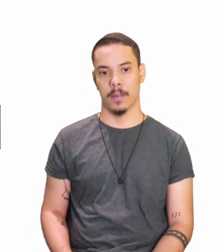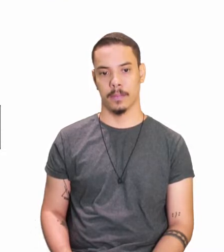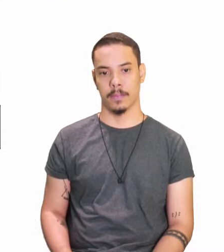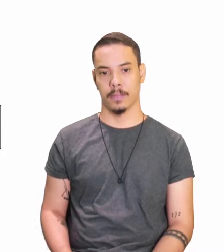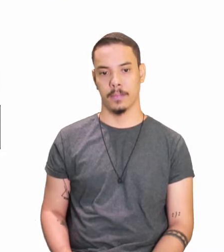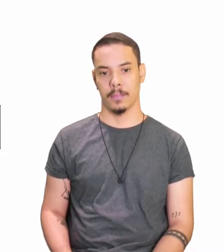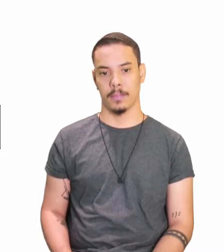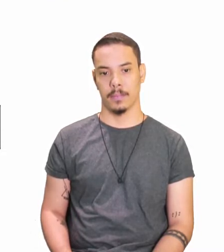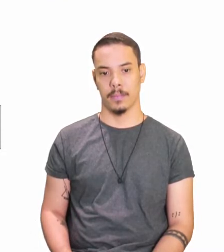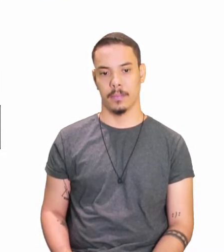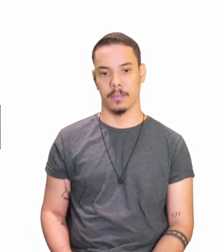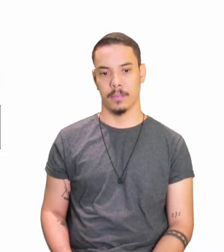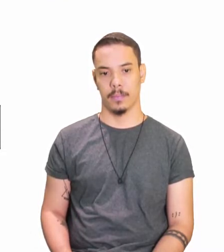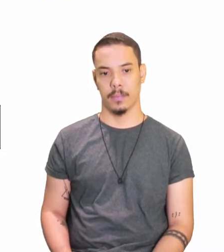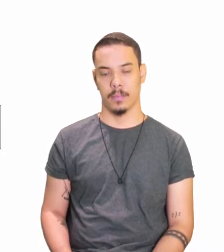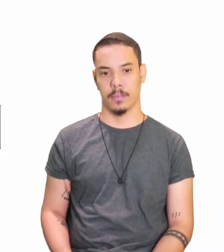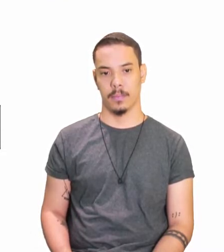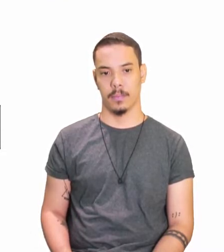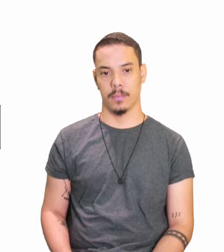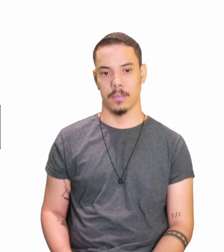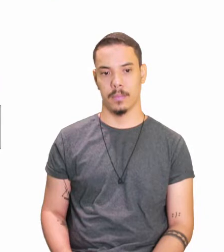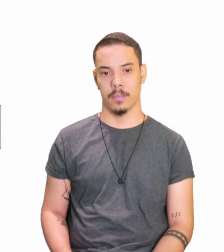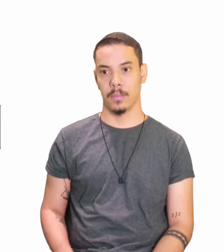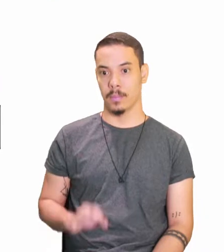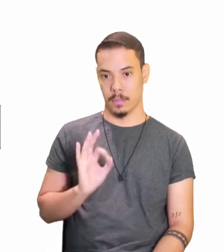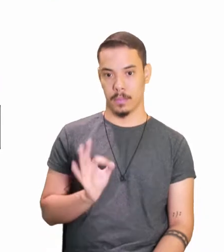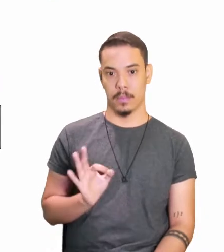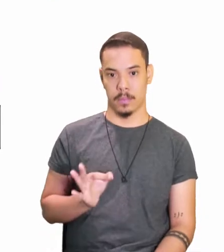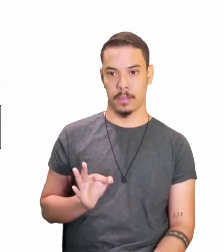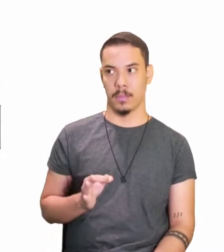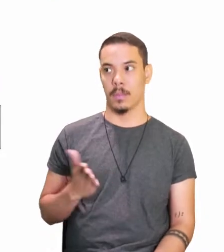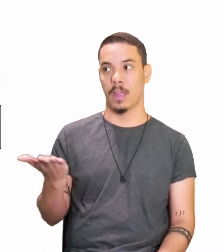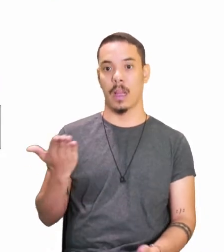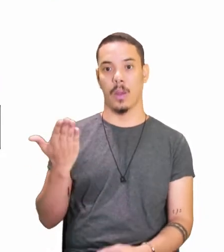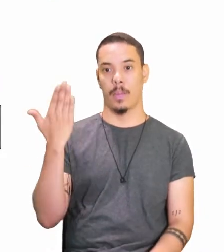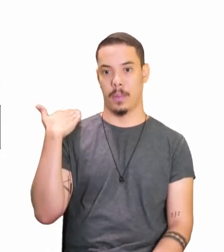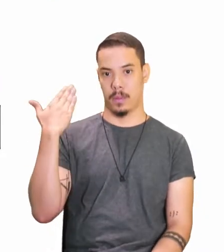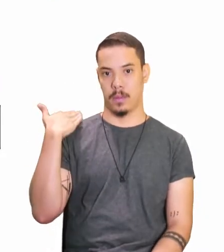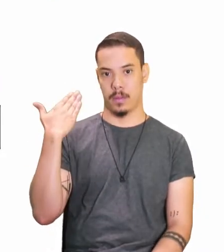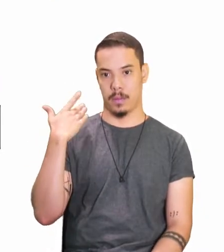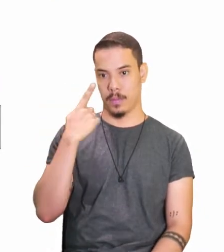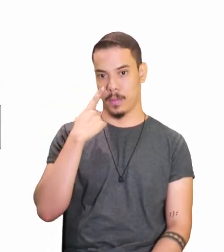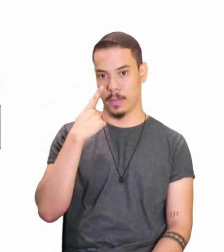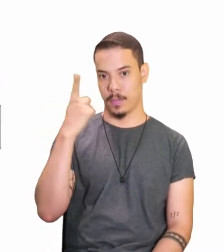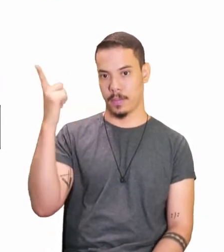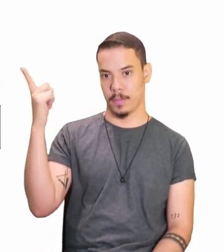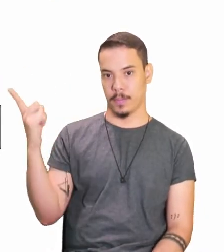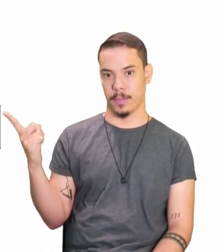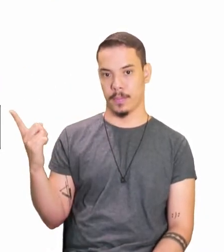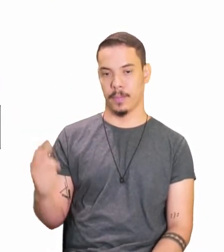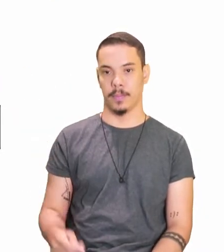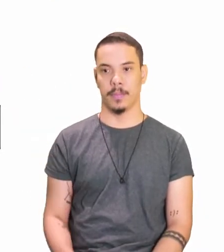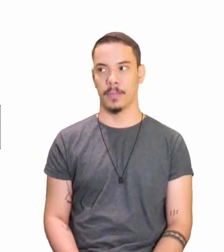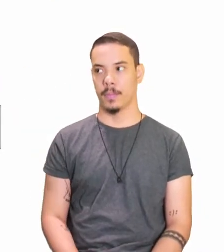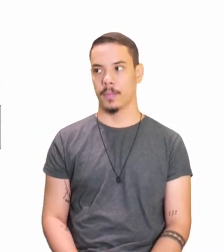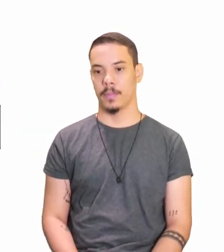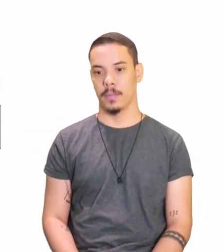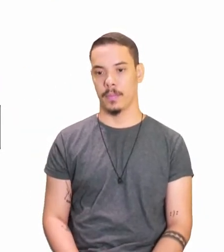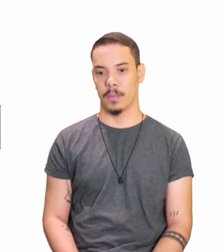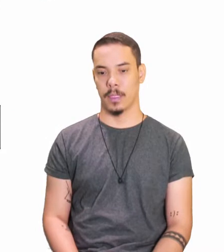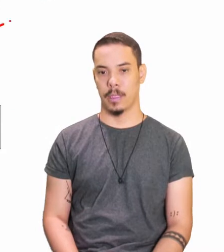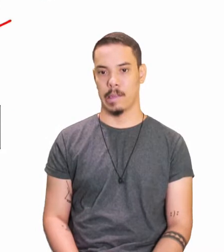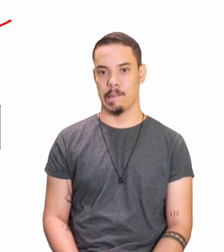batemos, vós bateis, eles batem. Agora, no passado, eu bati, tu bateste, ele bateu.